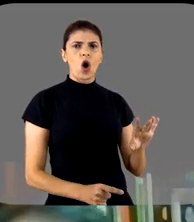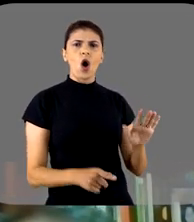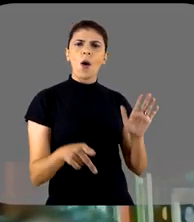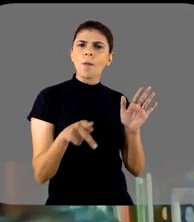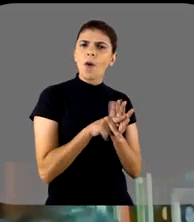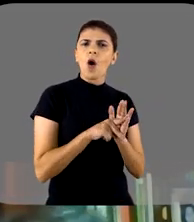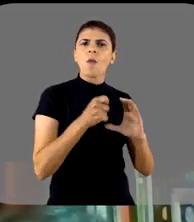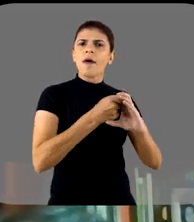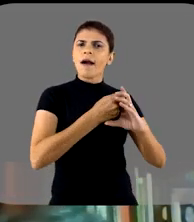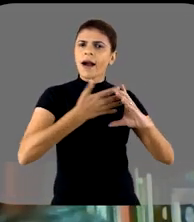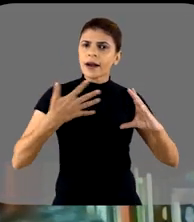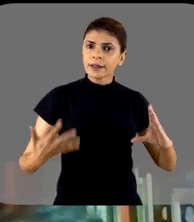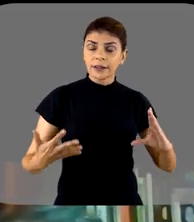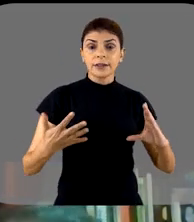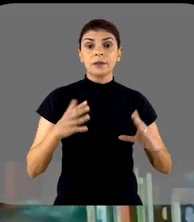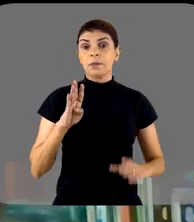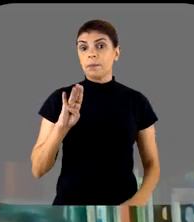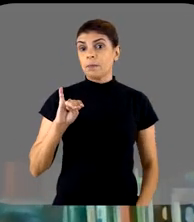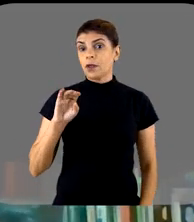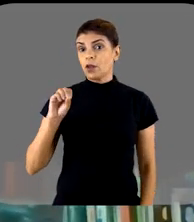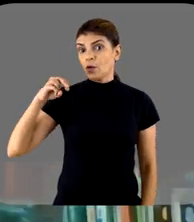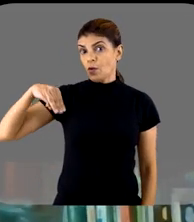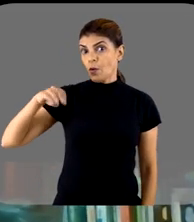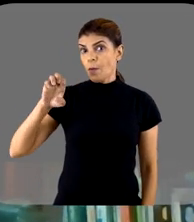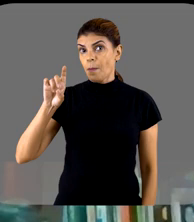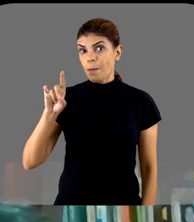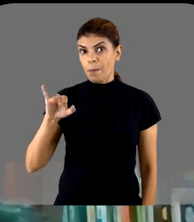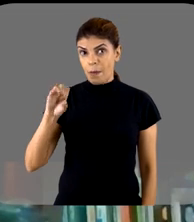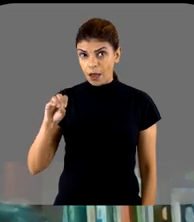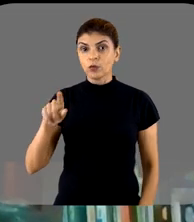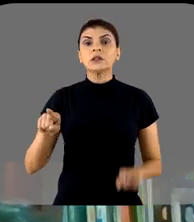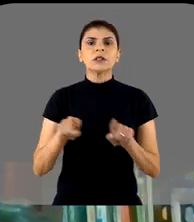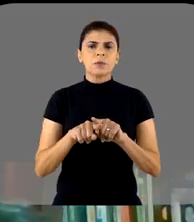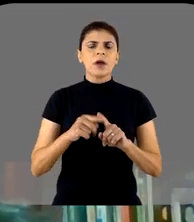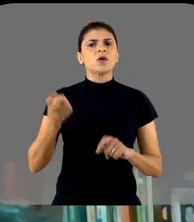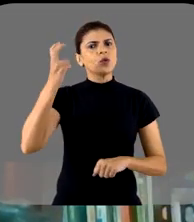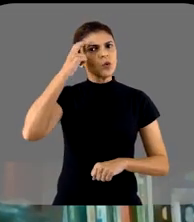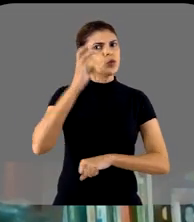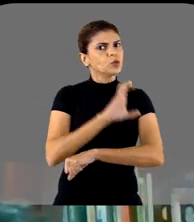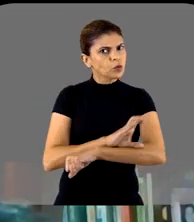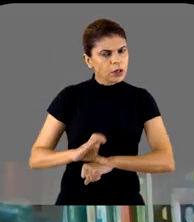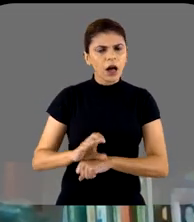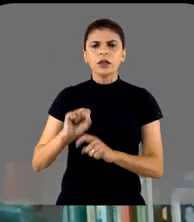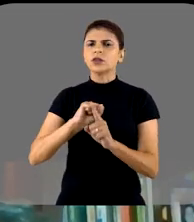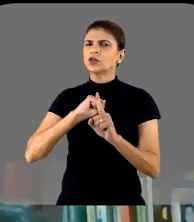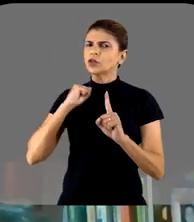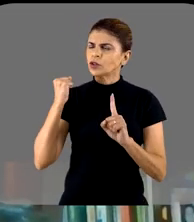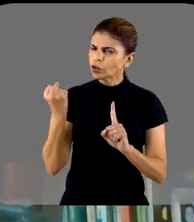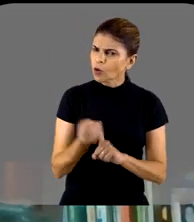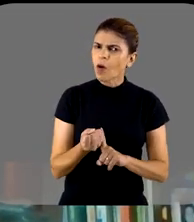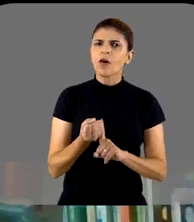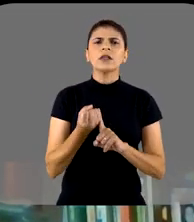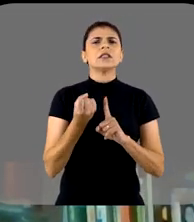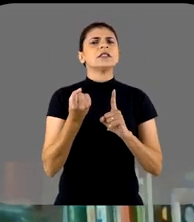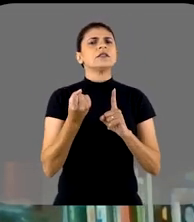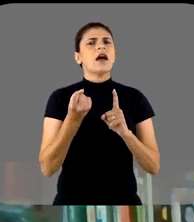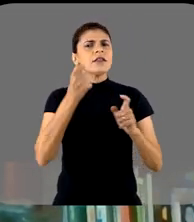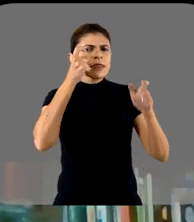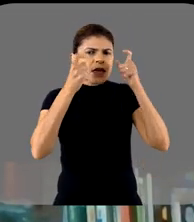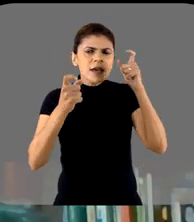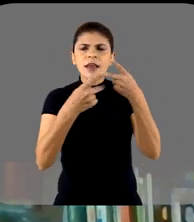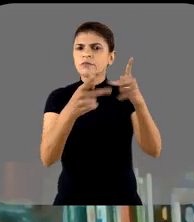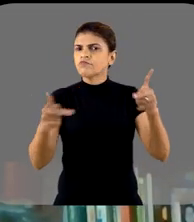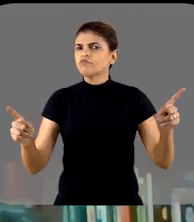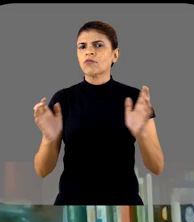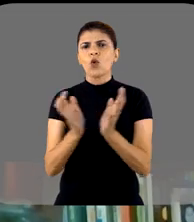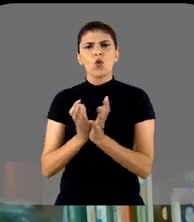aspectos mais voltados para o mundo biomédico, mas também aspectos culturais, sociais, que possam ser